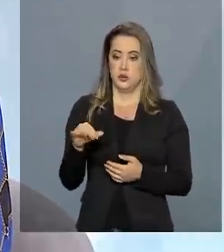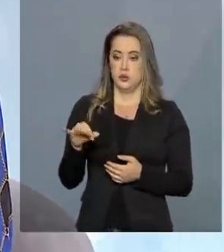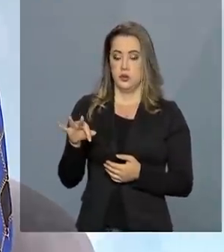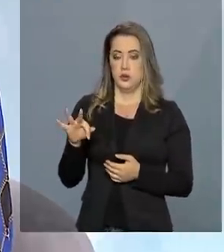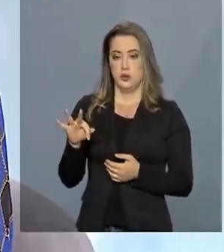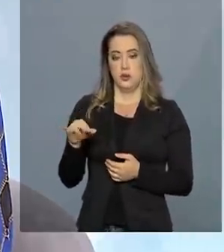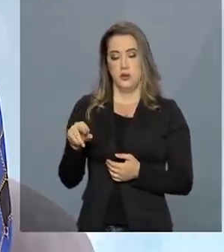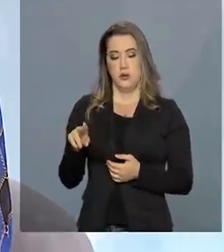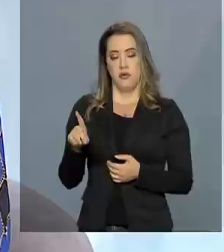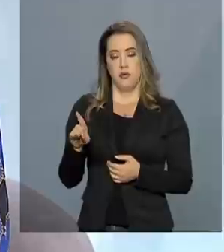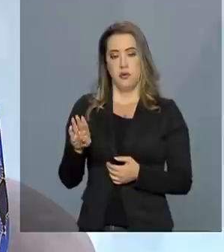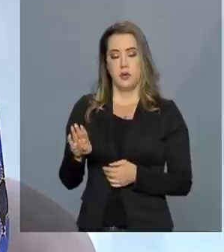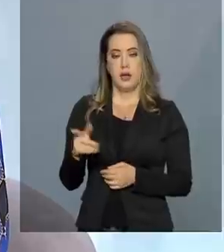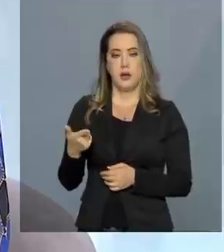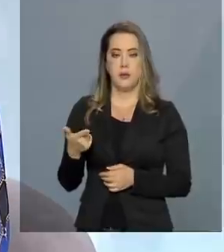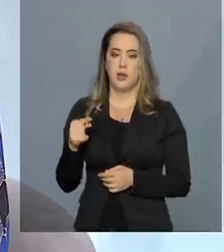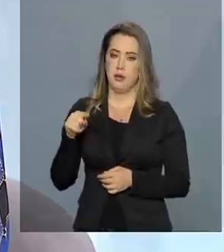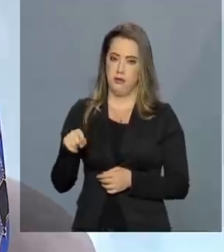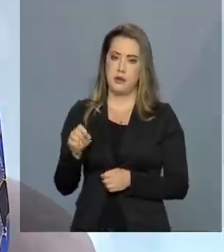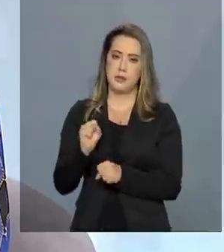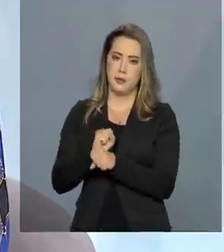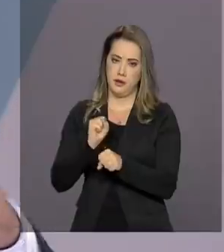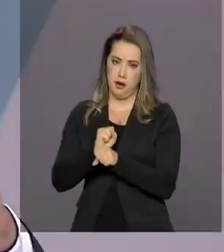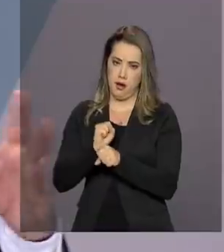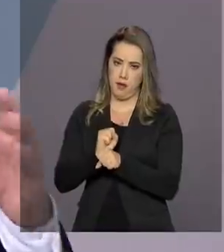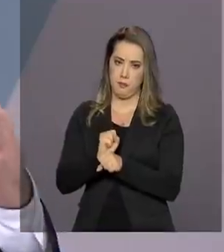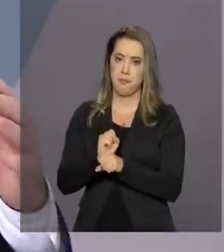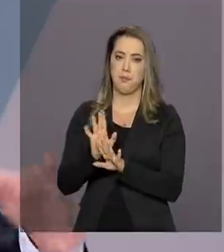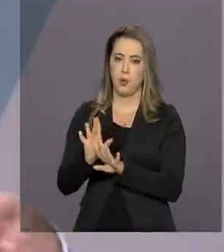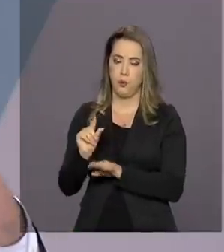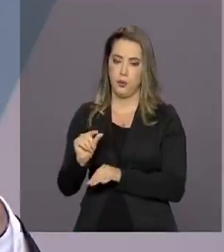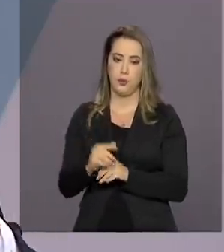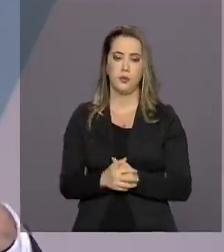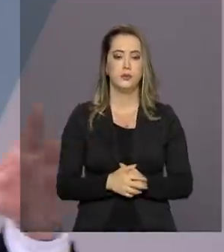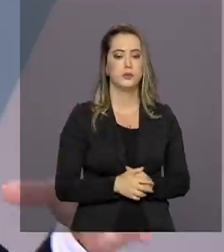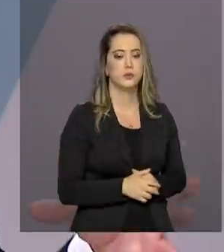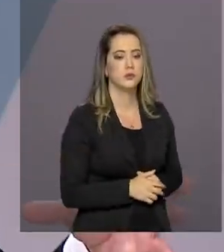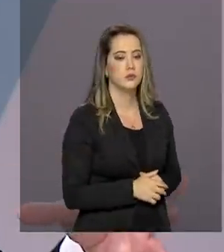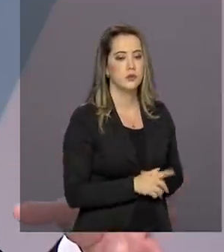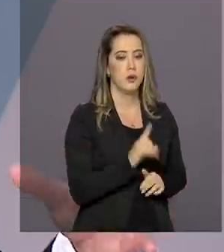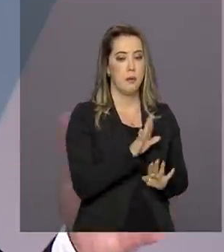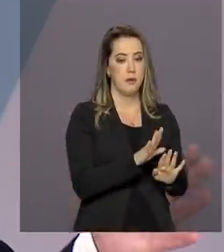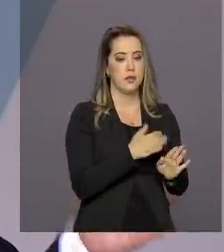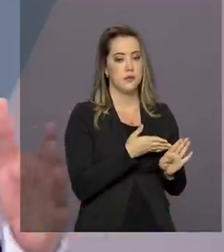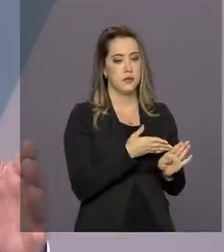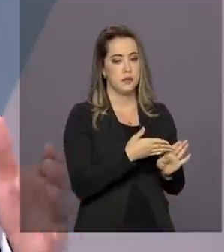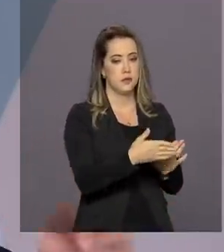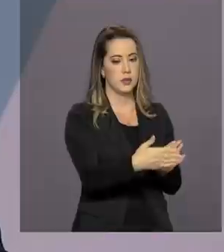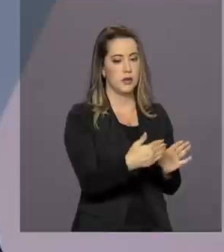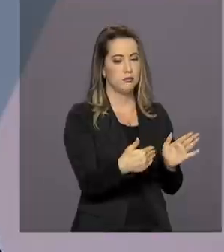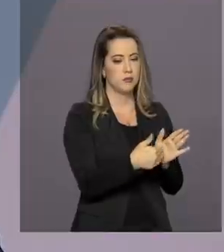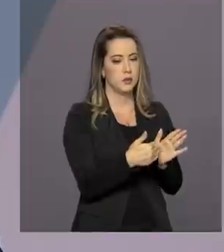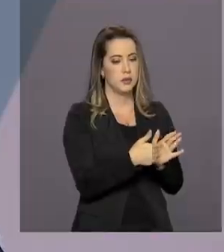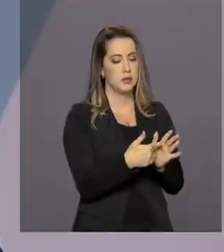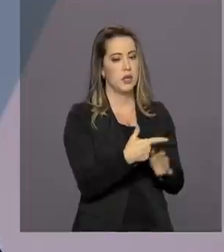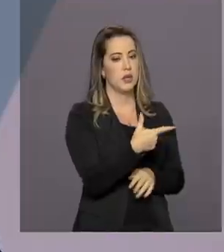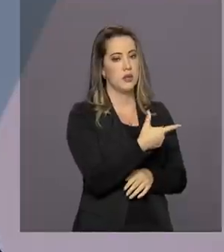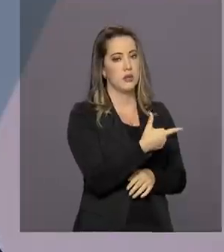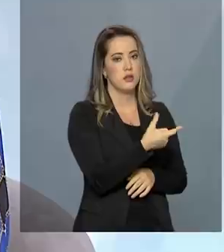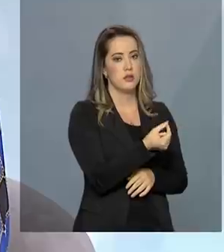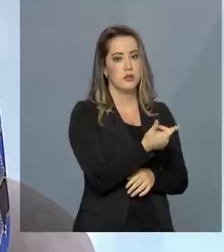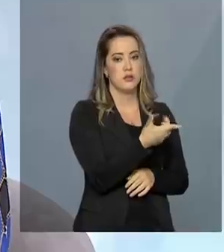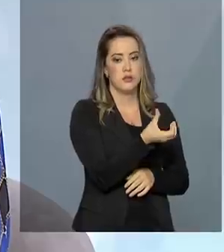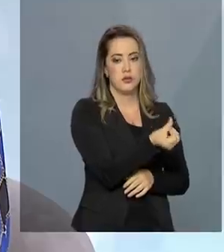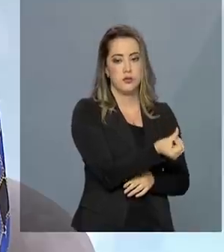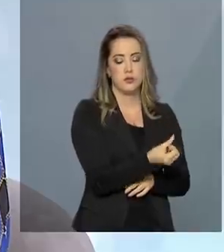não começa esse ano. Vai acontecer nesse período gradativo até 2026.